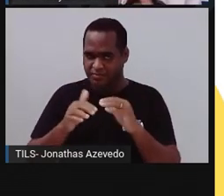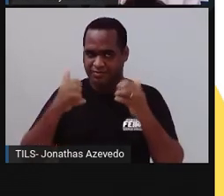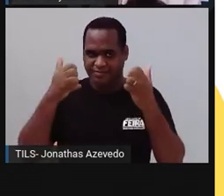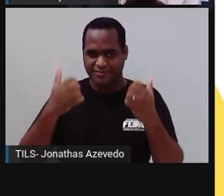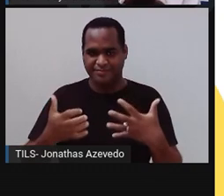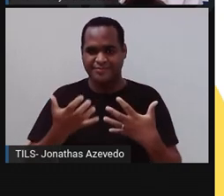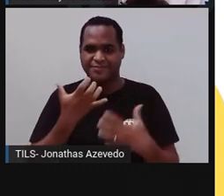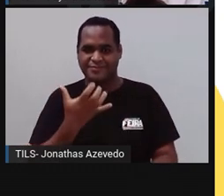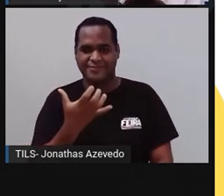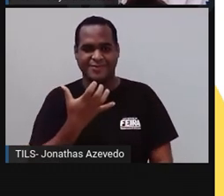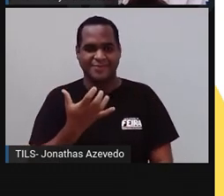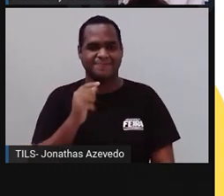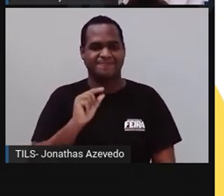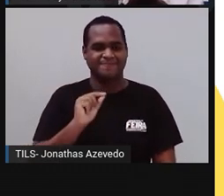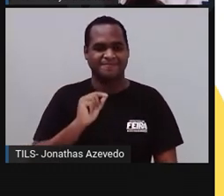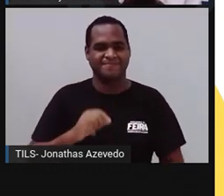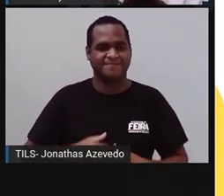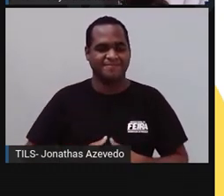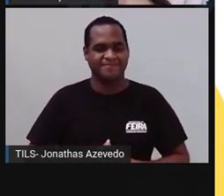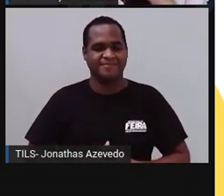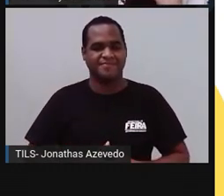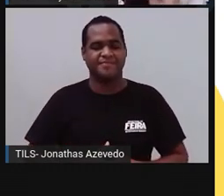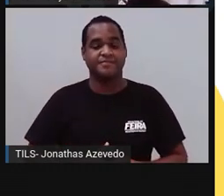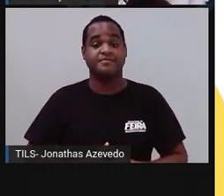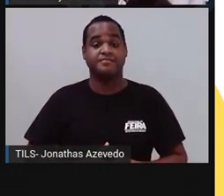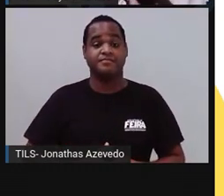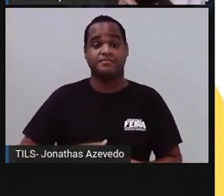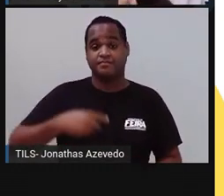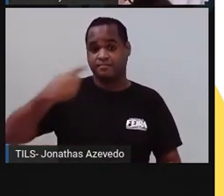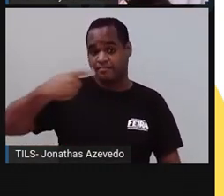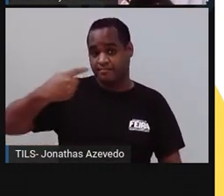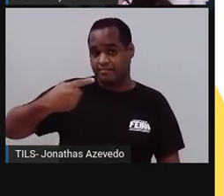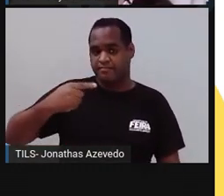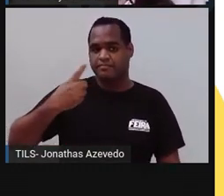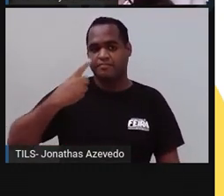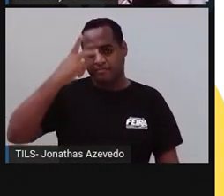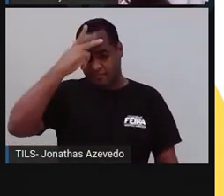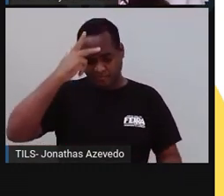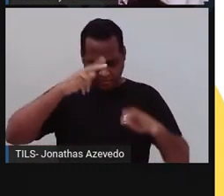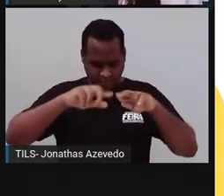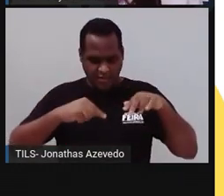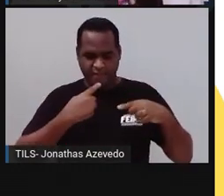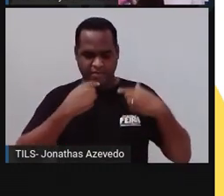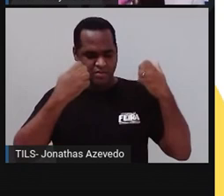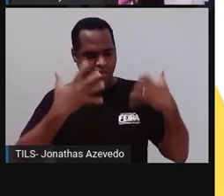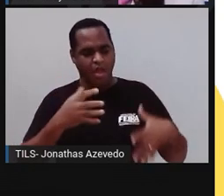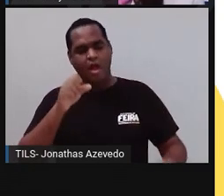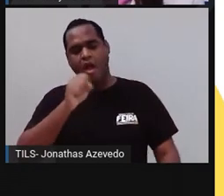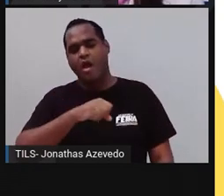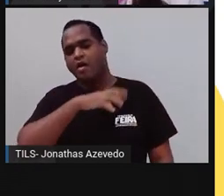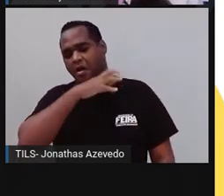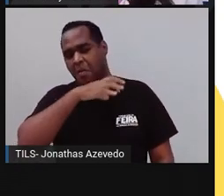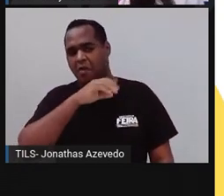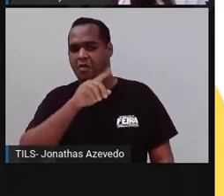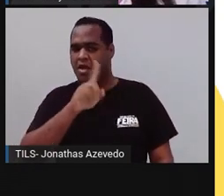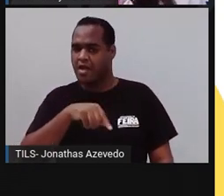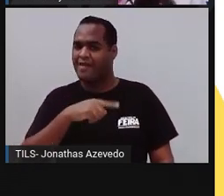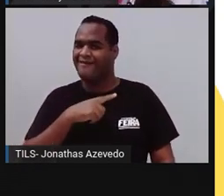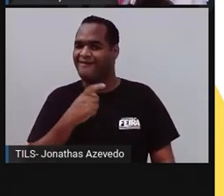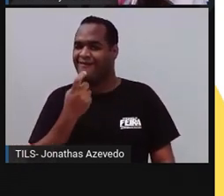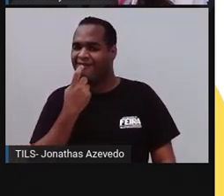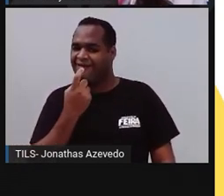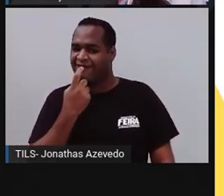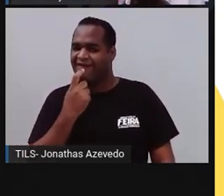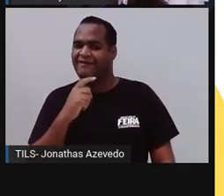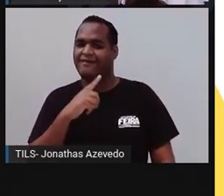quero muita interação aqui nesse chat, tá? Primeiro, muita gente pode dizer assim, ah, animal vertebrado é aquele que tem